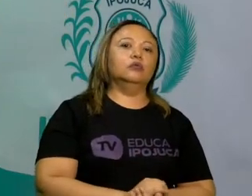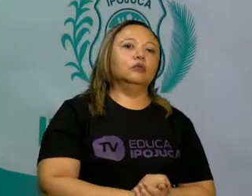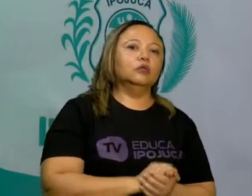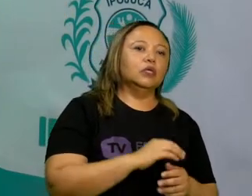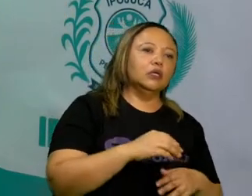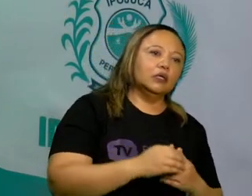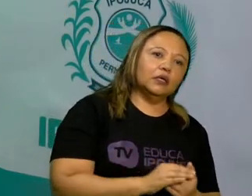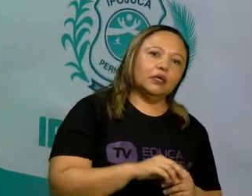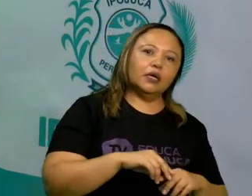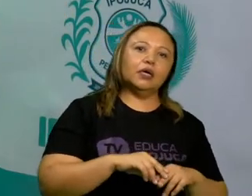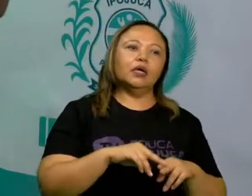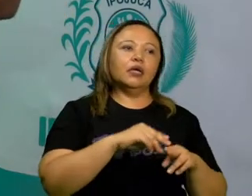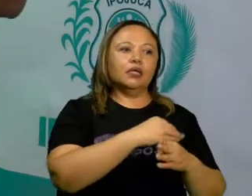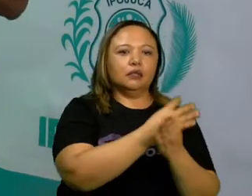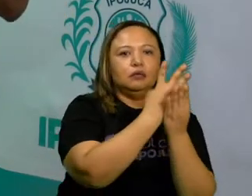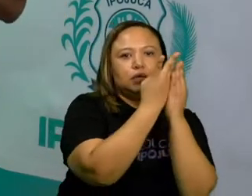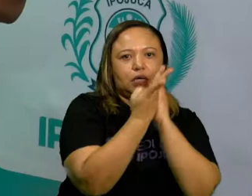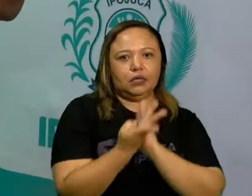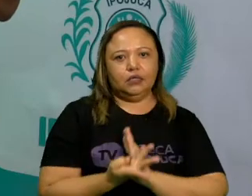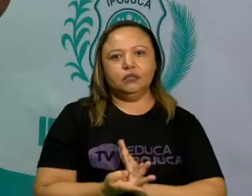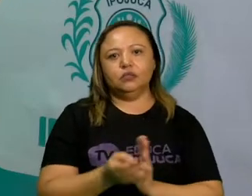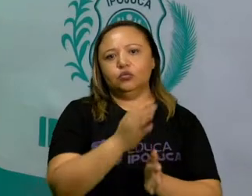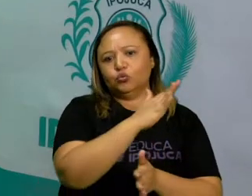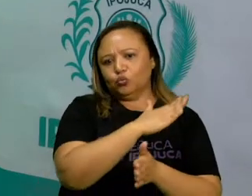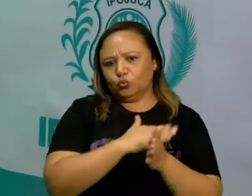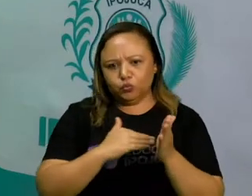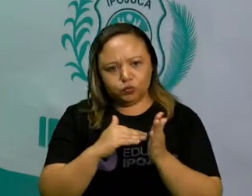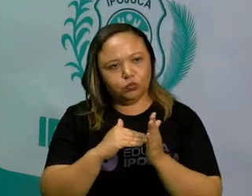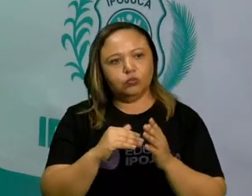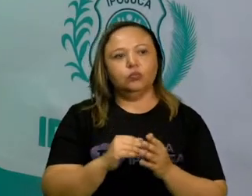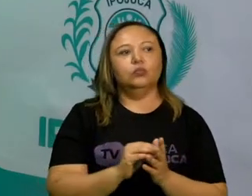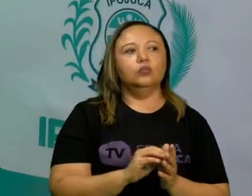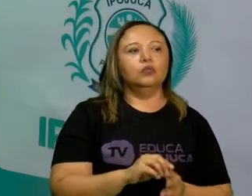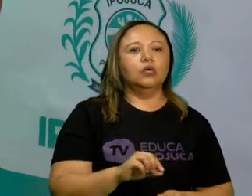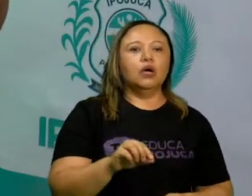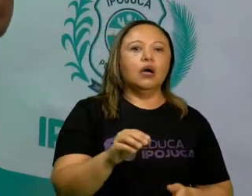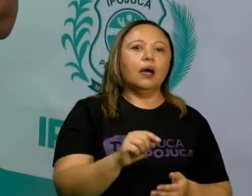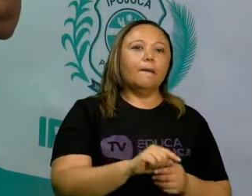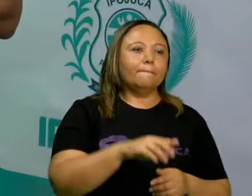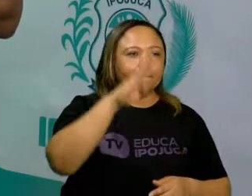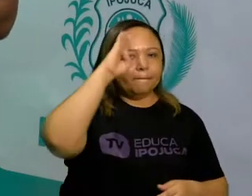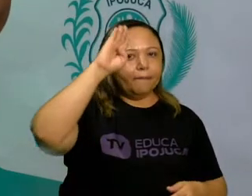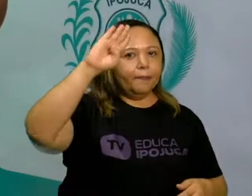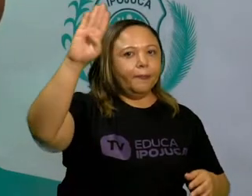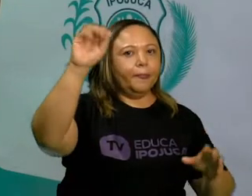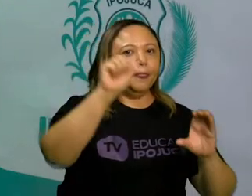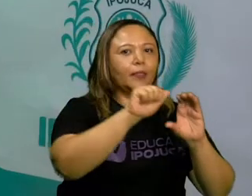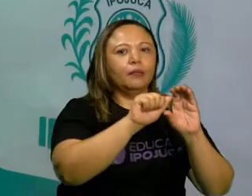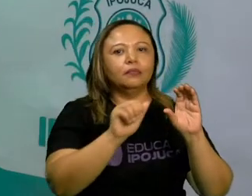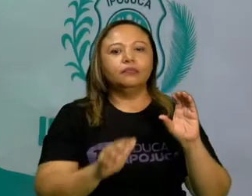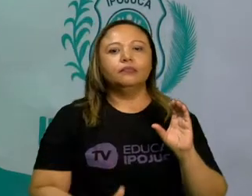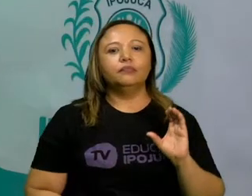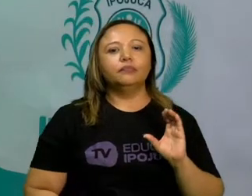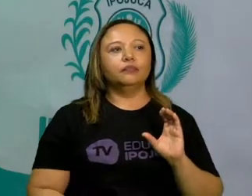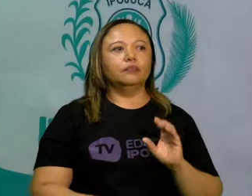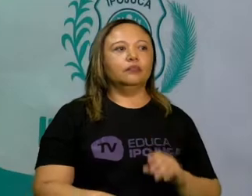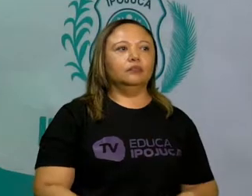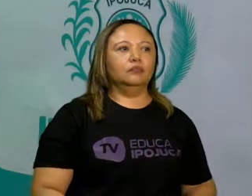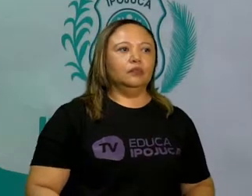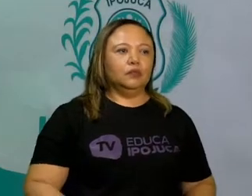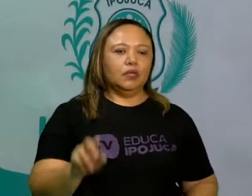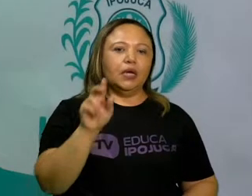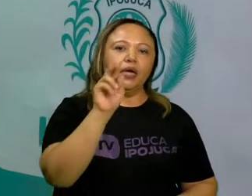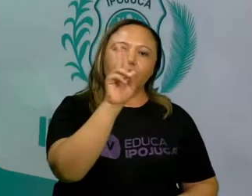dinamicidade ao jogo. E claro, principalmente, uma das suas características principais é a